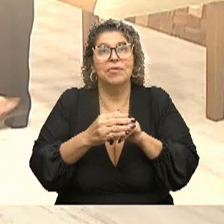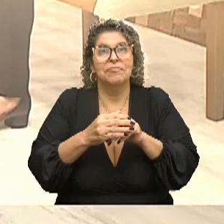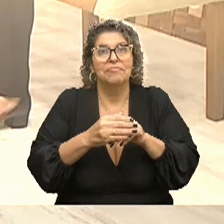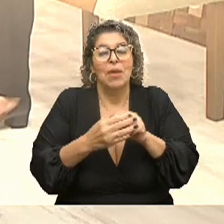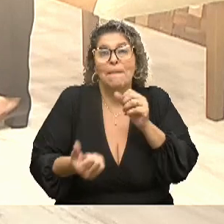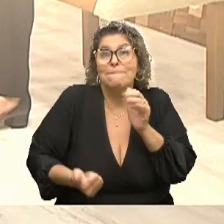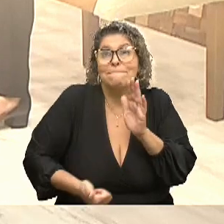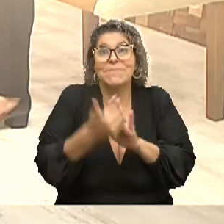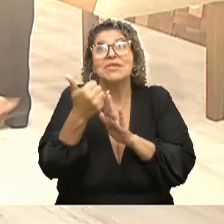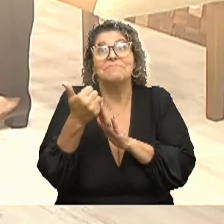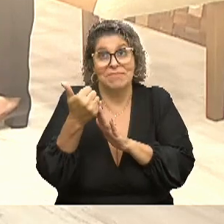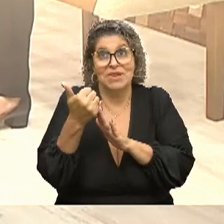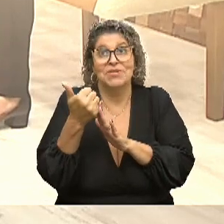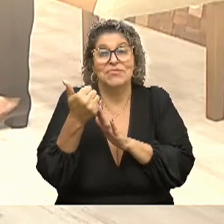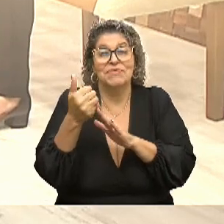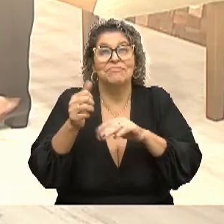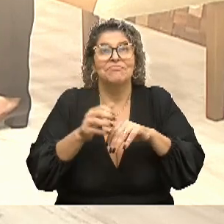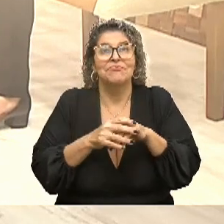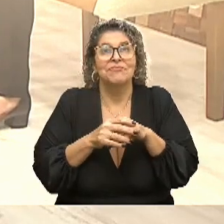pioneiro.